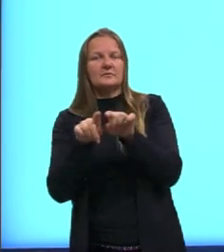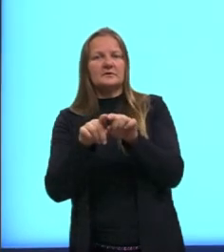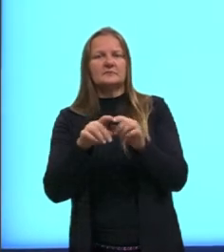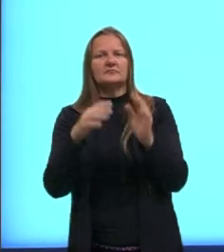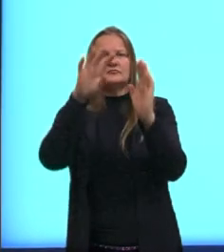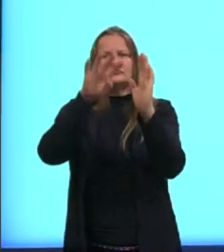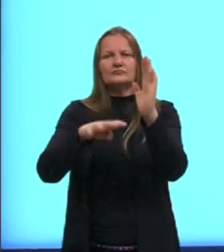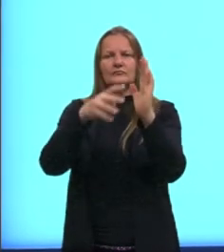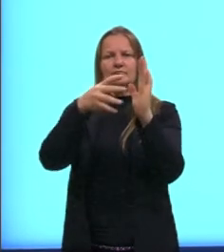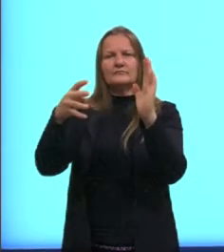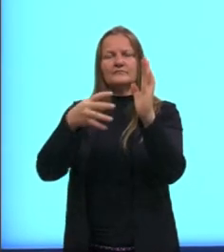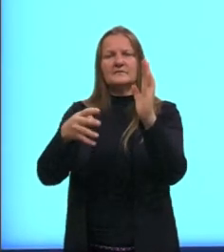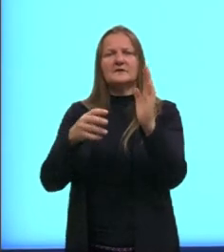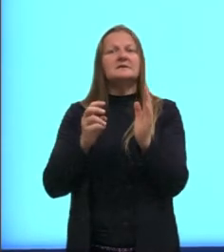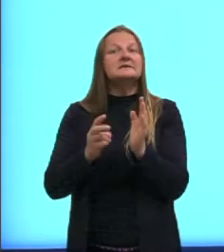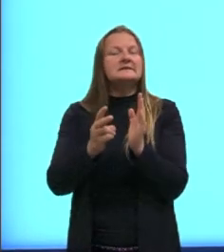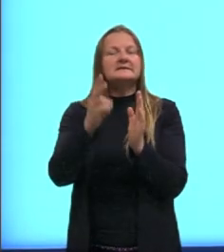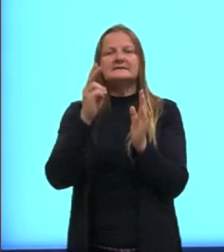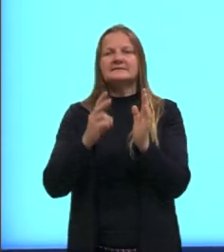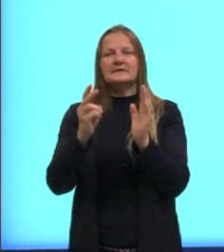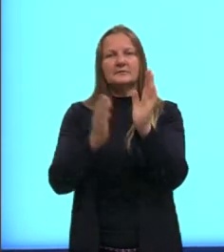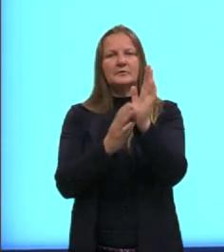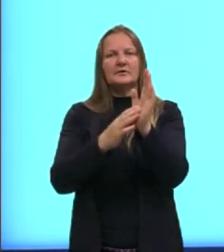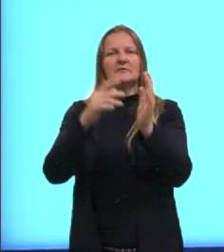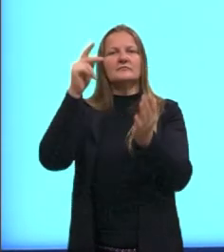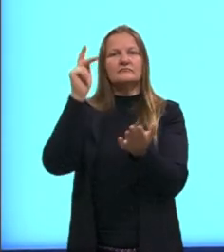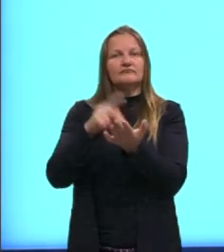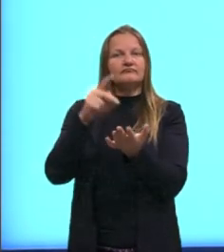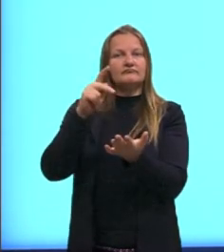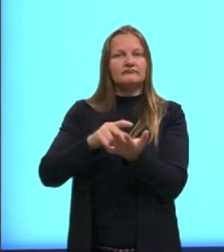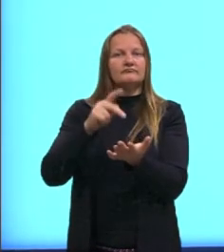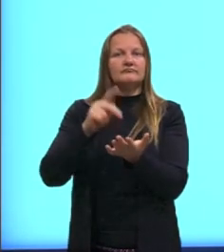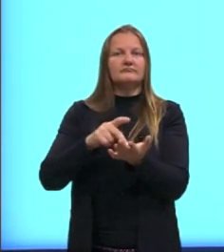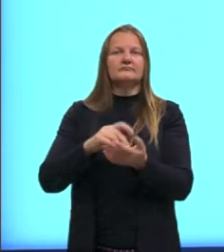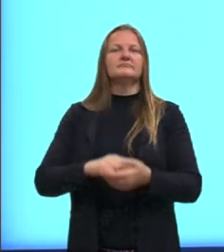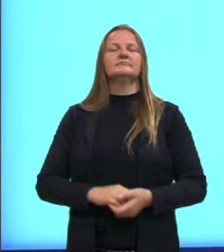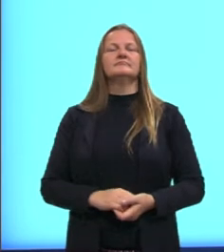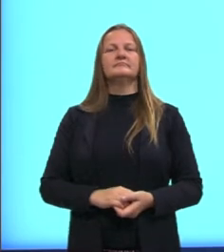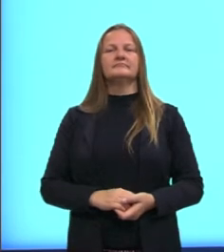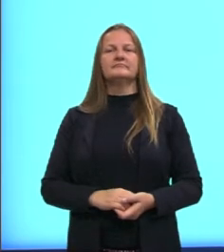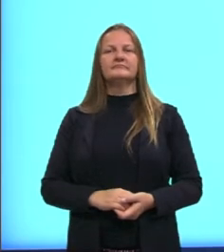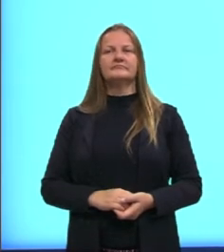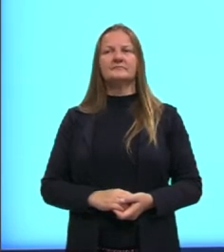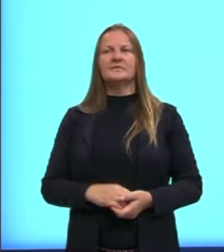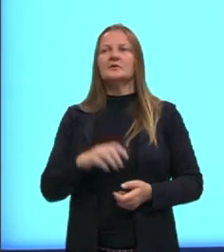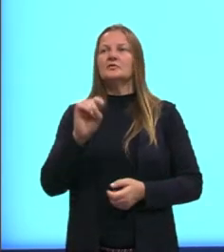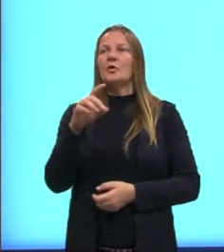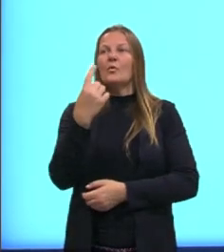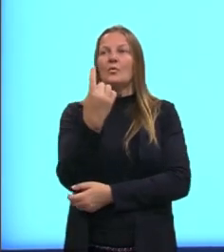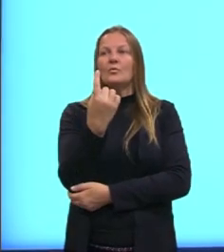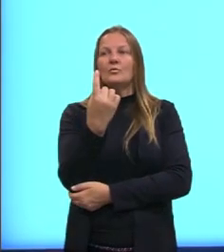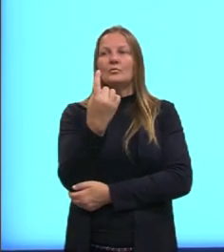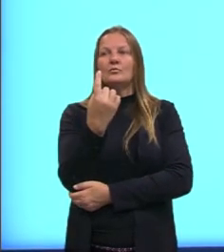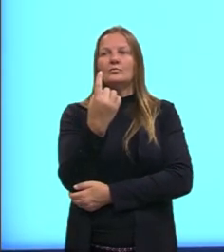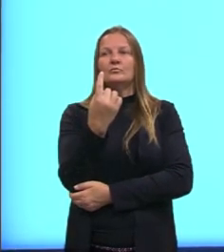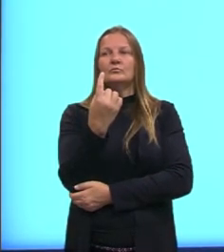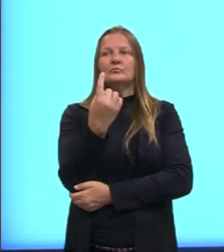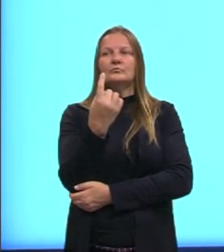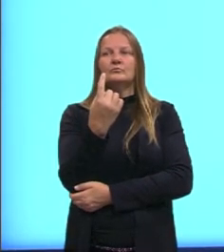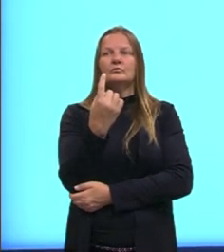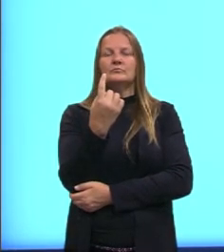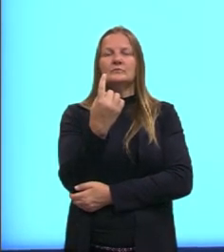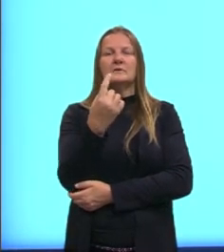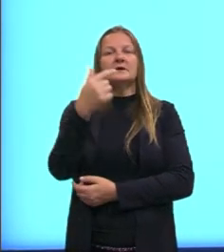casos, nós sempre vamos ter ali uma proposição verdadeira, tá? O único caso, então, é quando essa